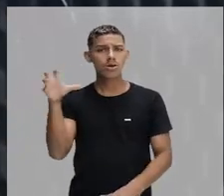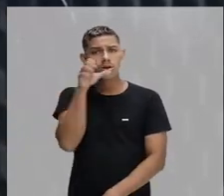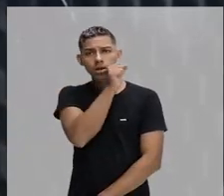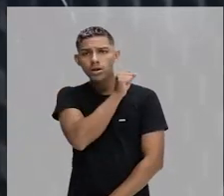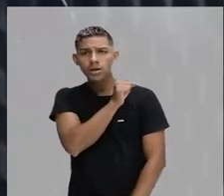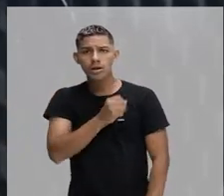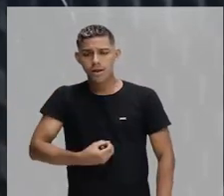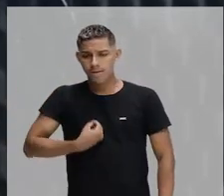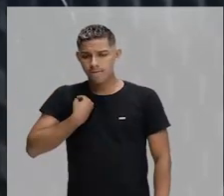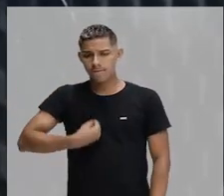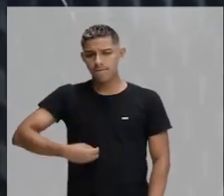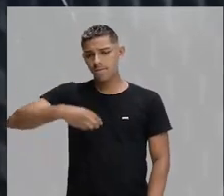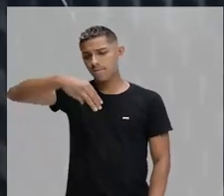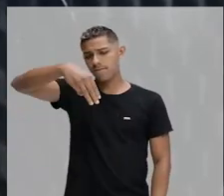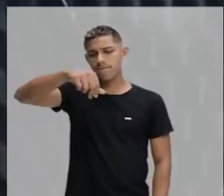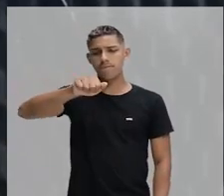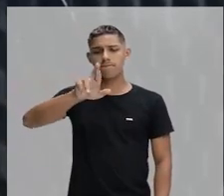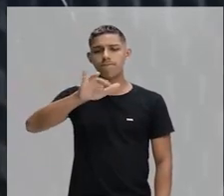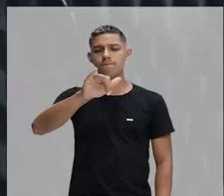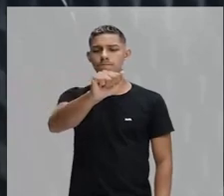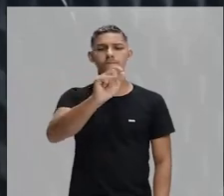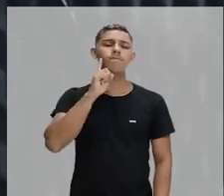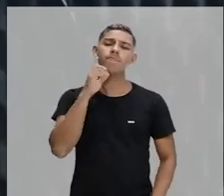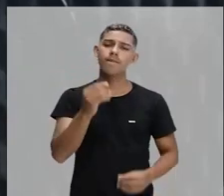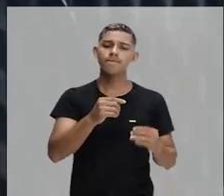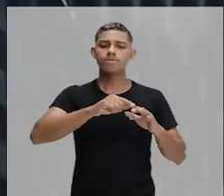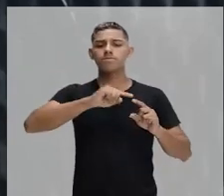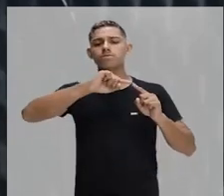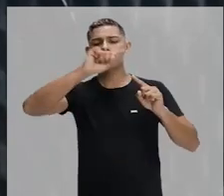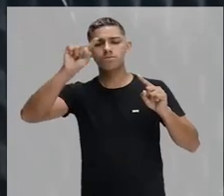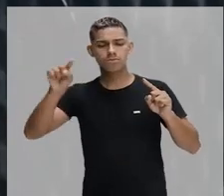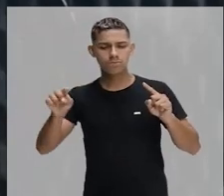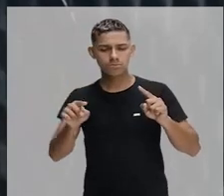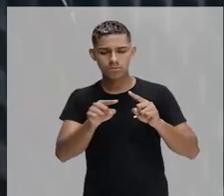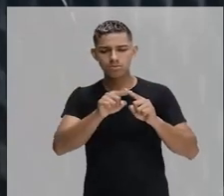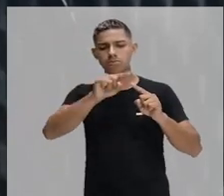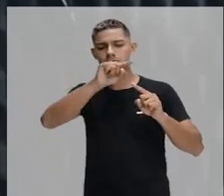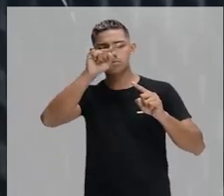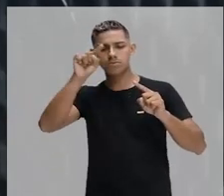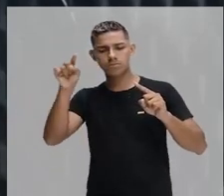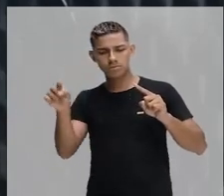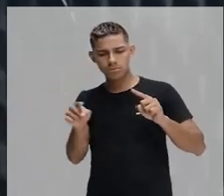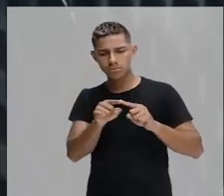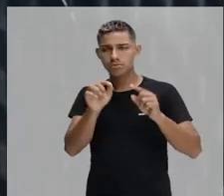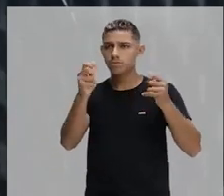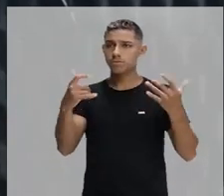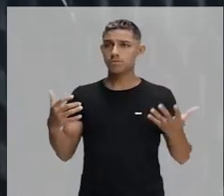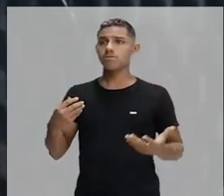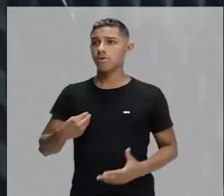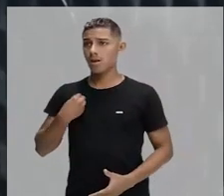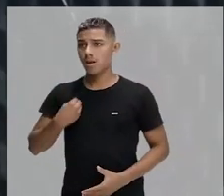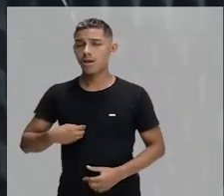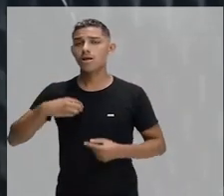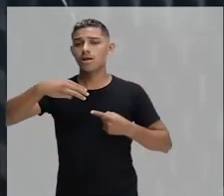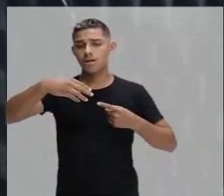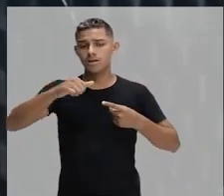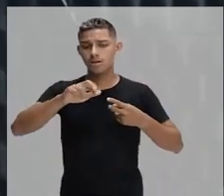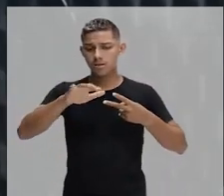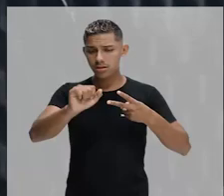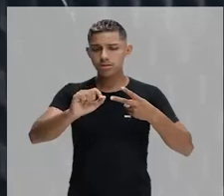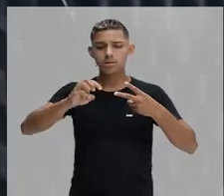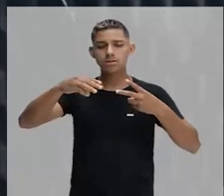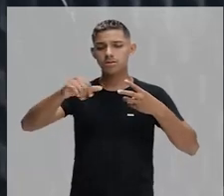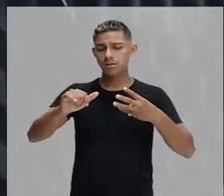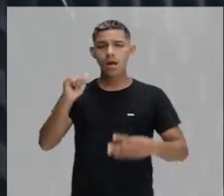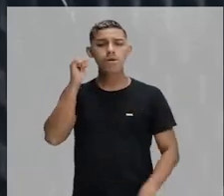animação. Ela trata justamente disso, sobre essa perpetuação que vai acontecendo. Ela fala da vida de Maria que vai se repetindo. É uma